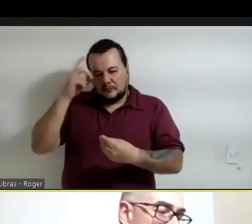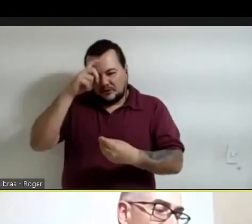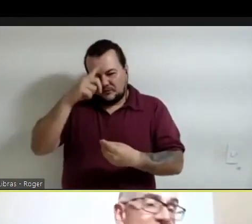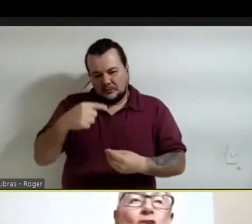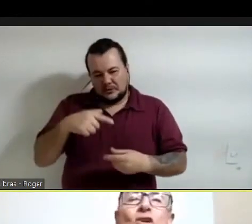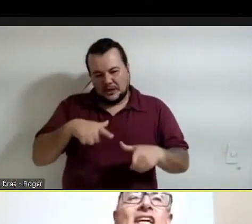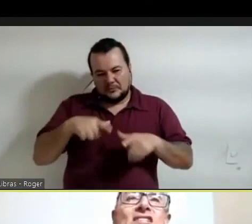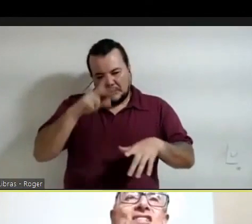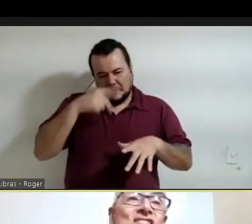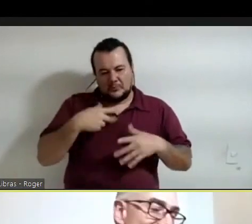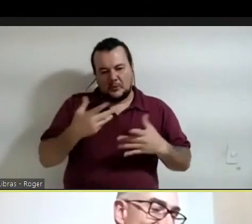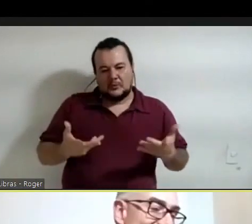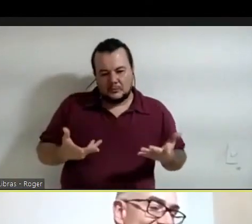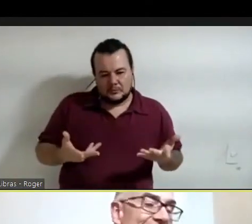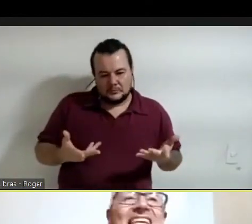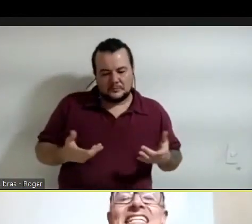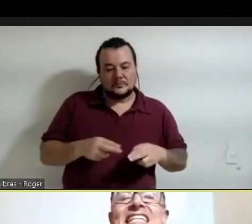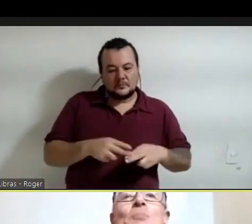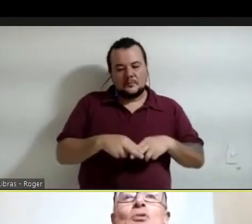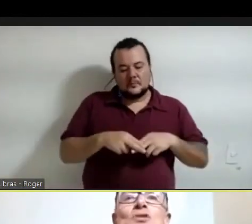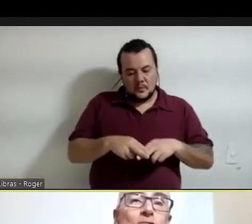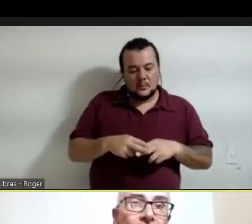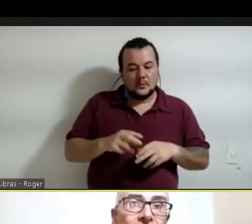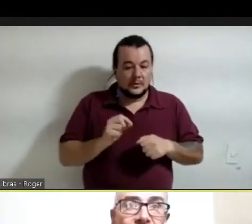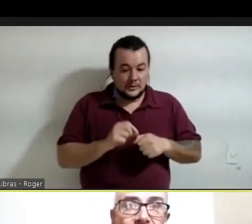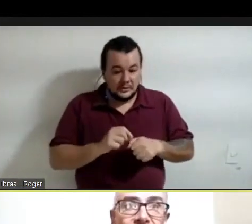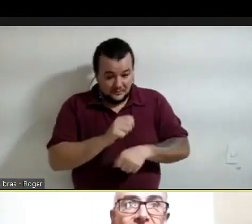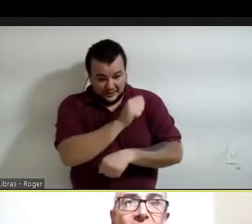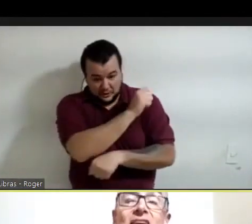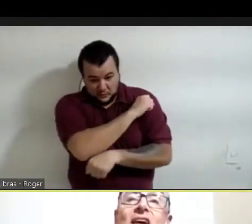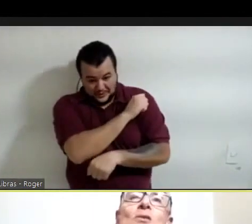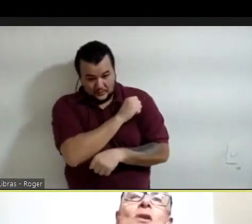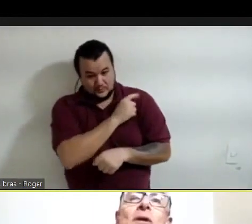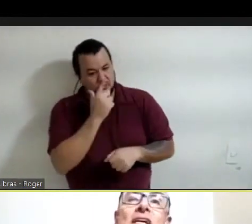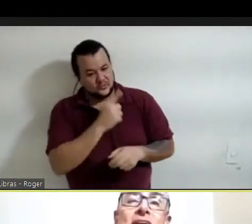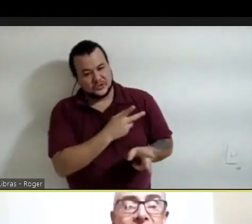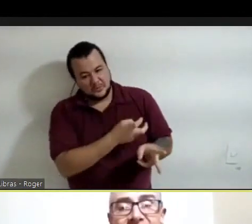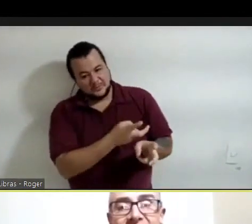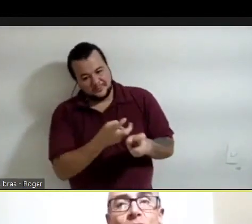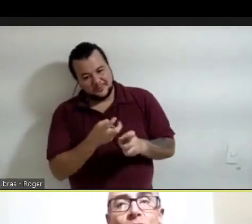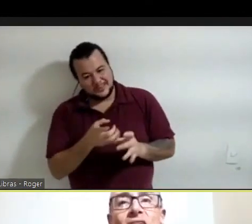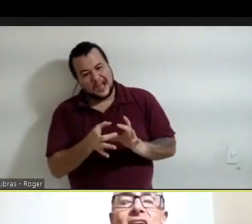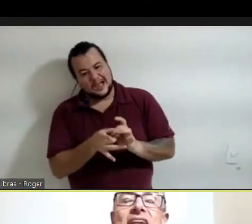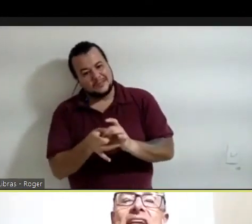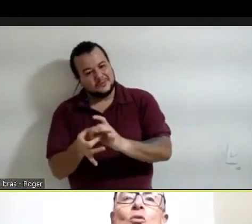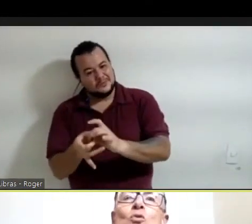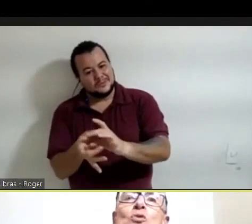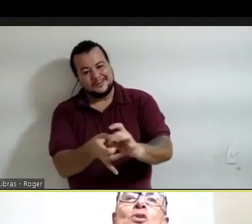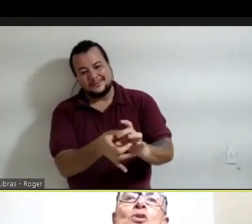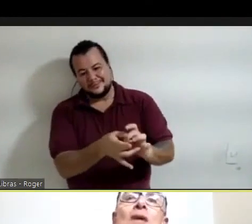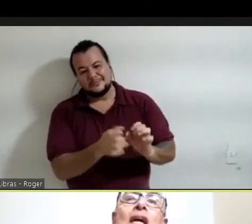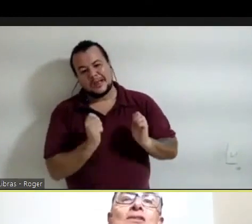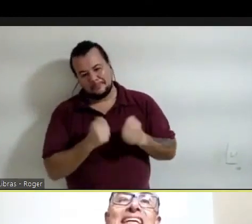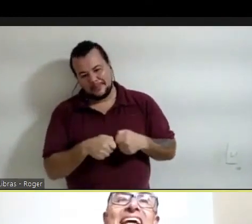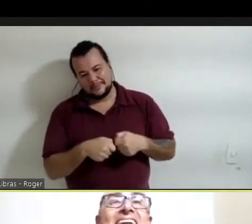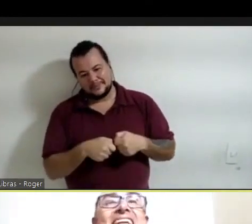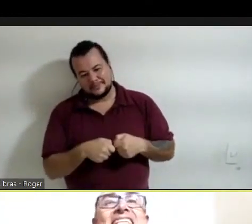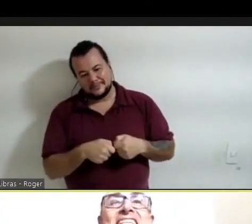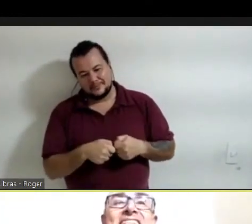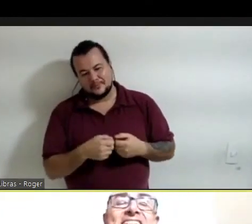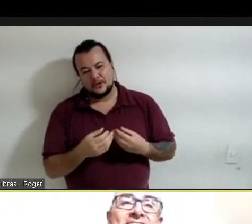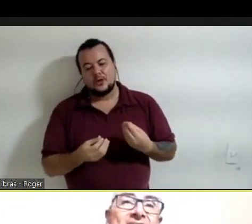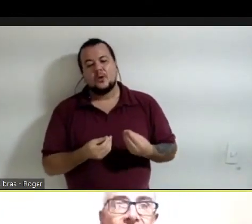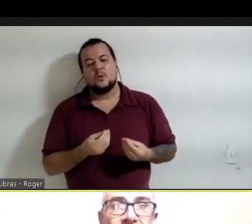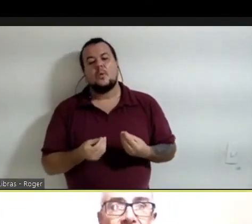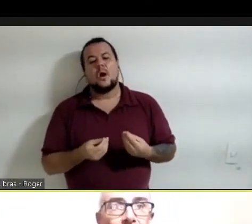são as conexões que tem que fazer possível e de alguma maneira qual é o recurso humano que